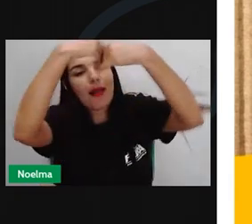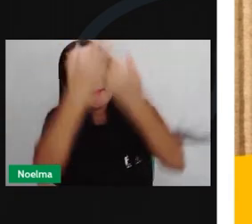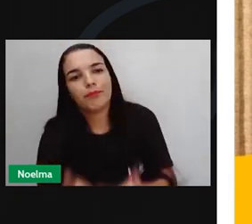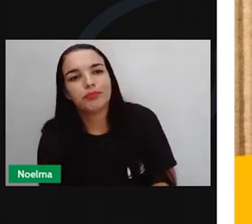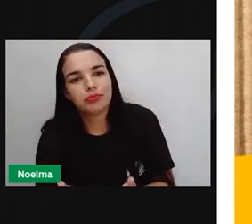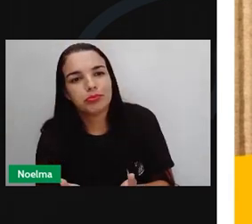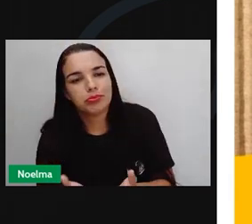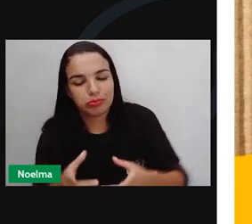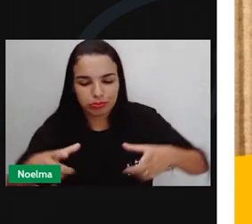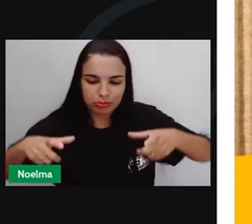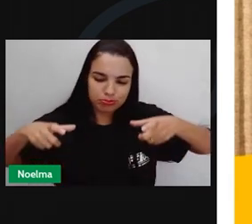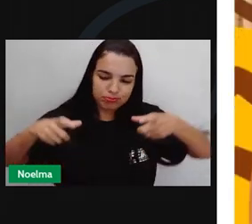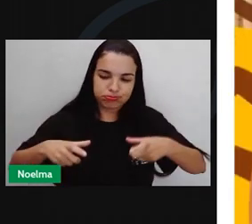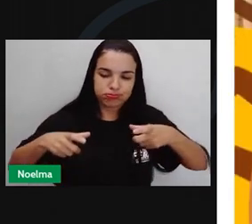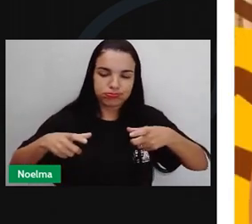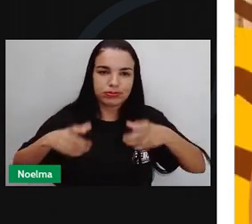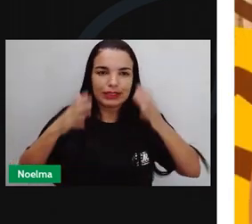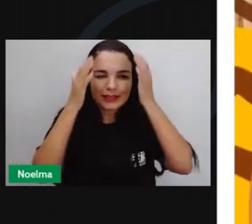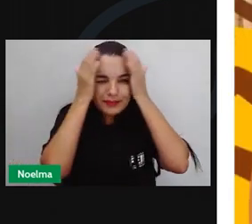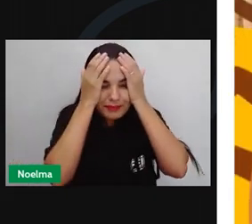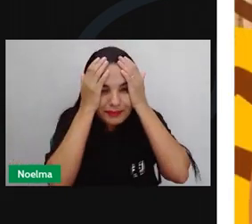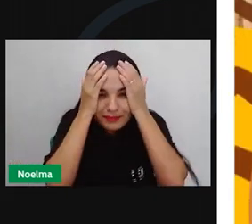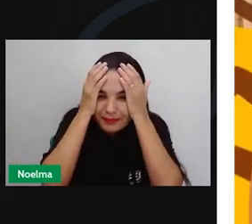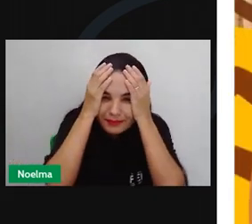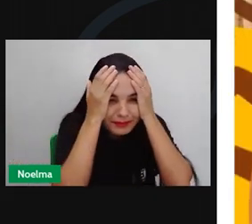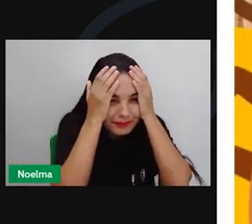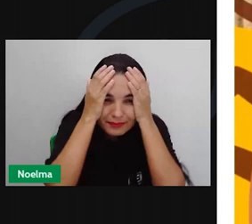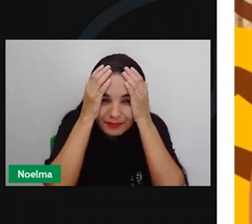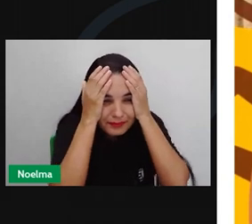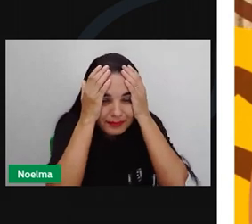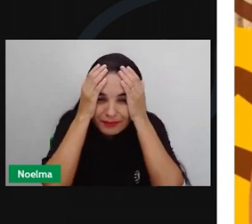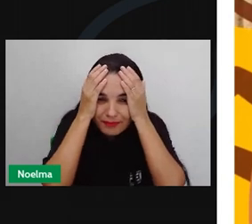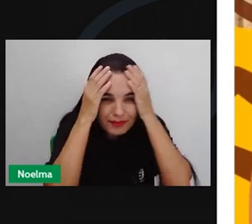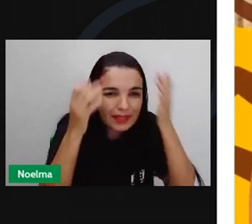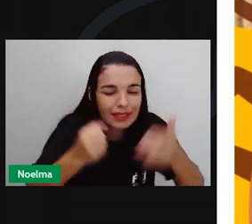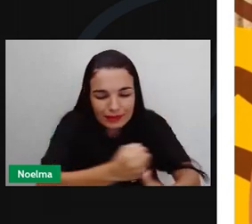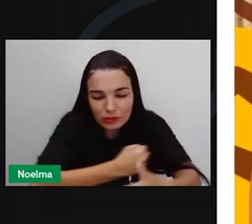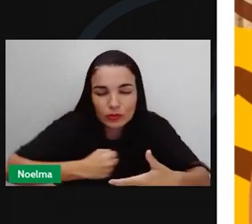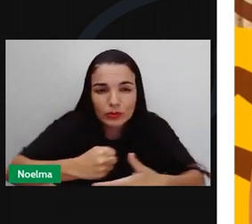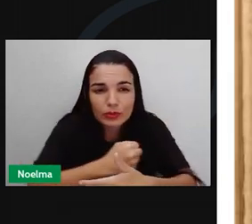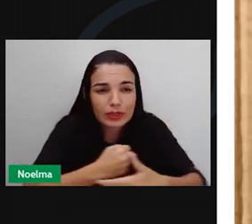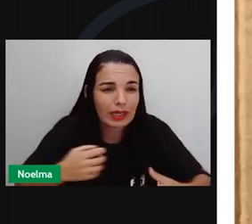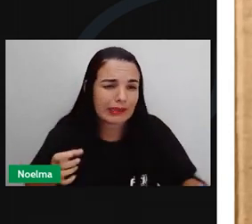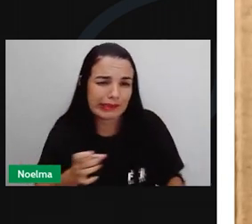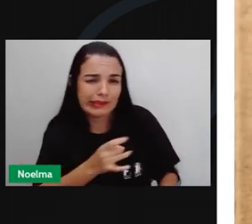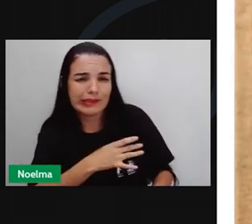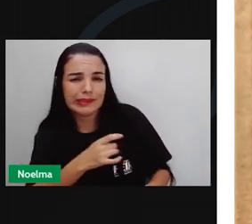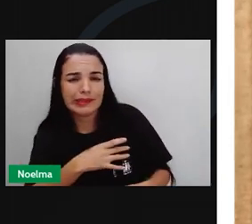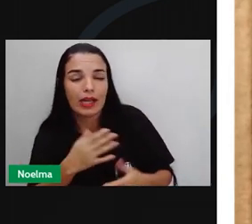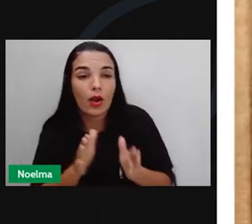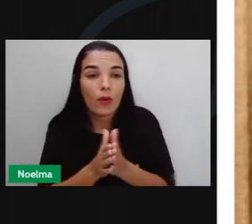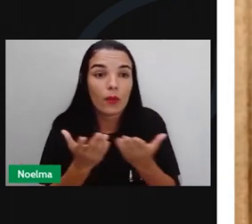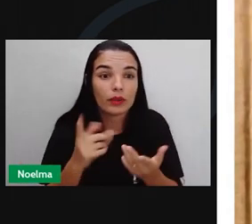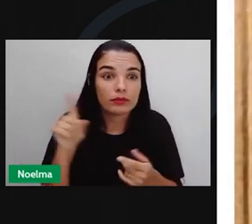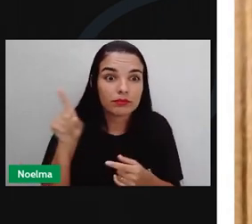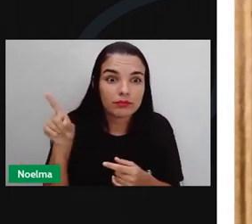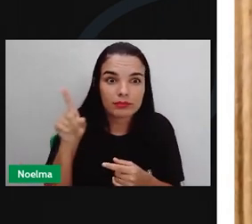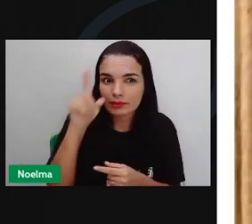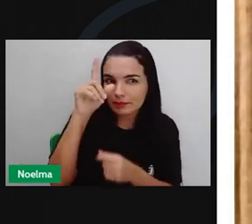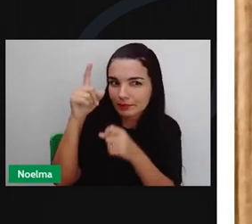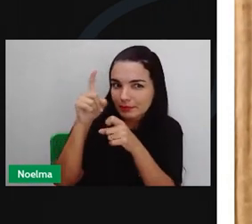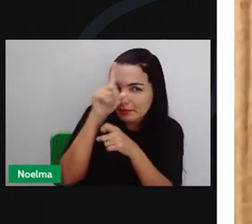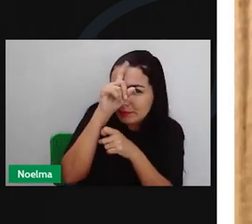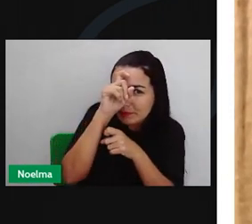caiu dentro da panela. As cozinheiras ficaram apavoradas. Lá na igreja, dona